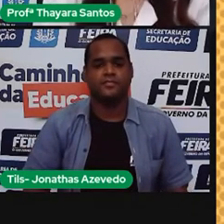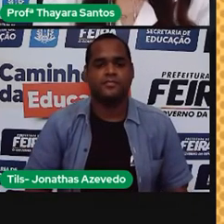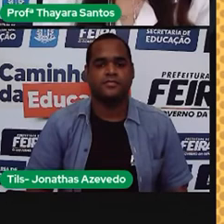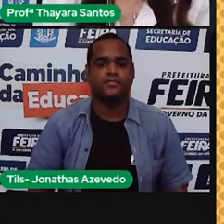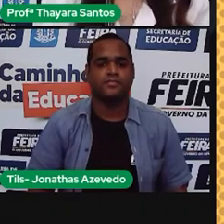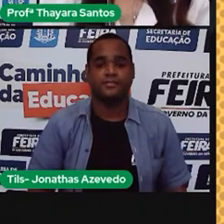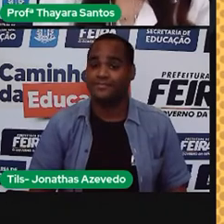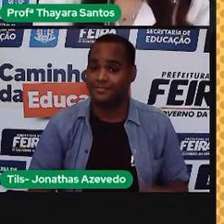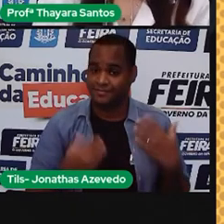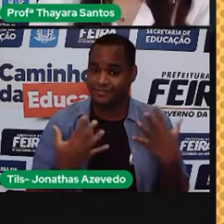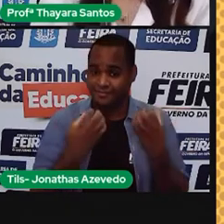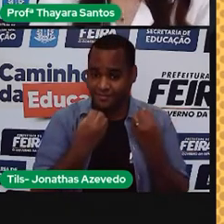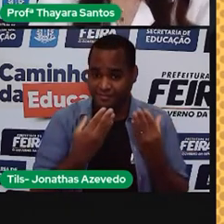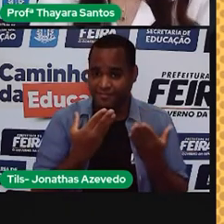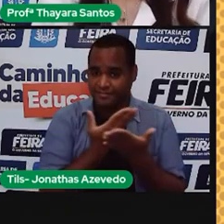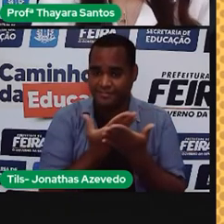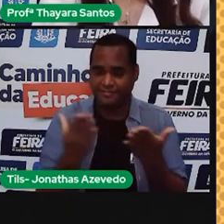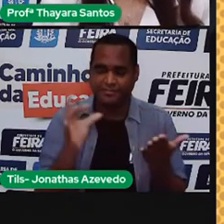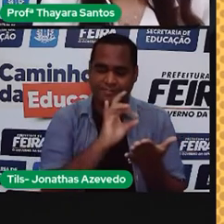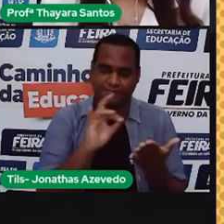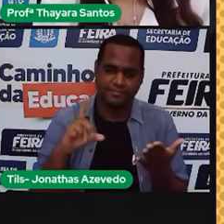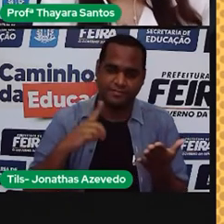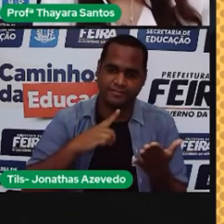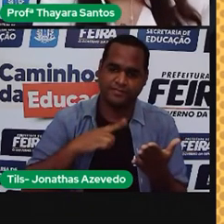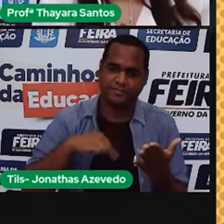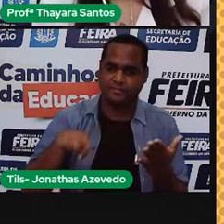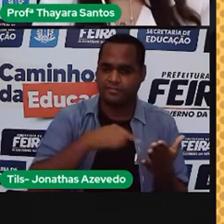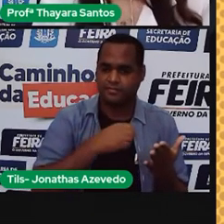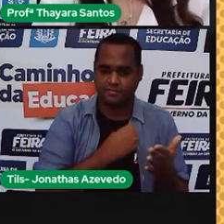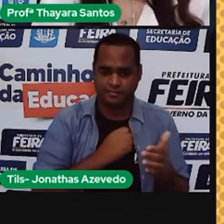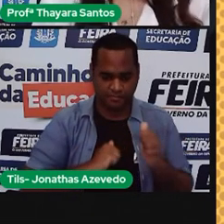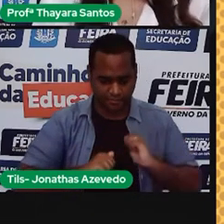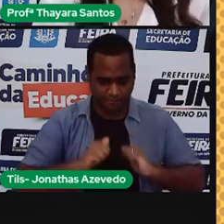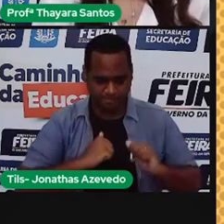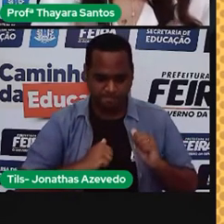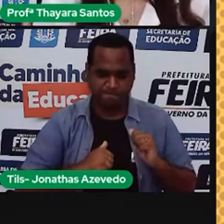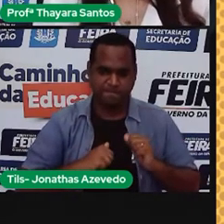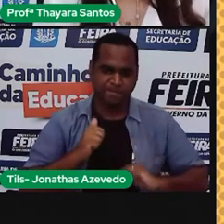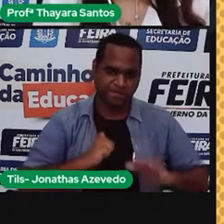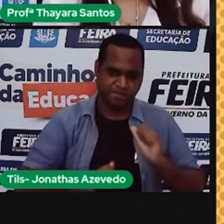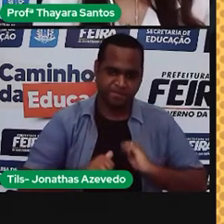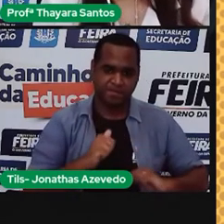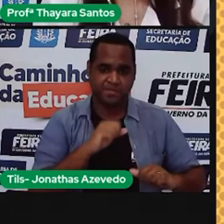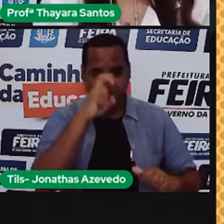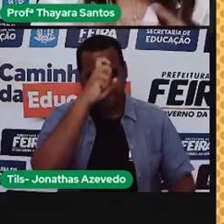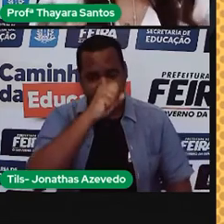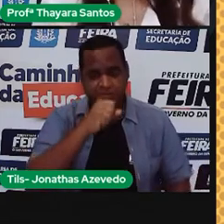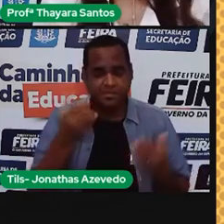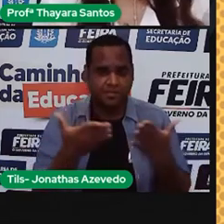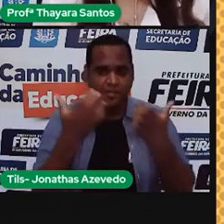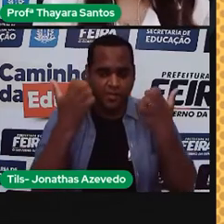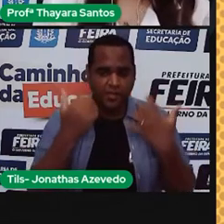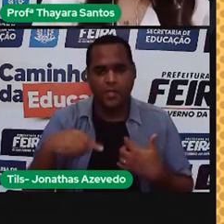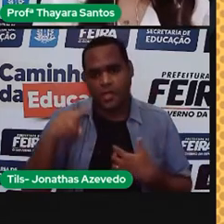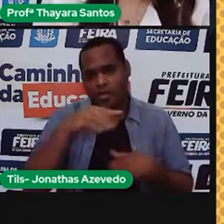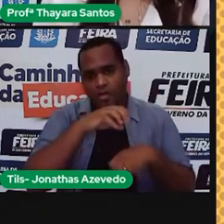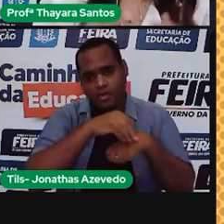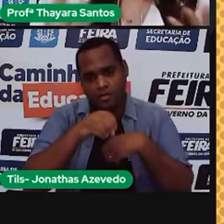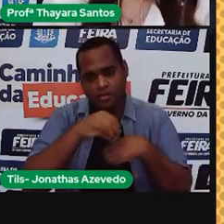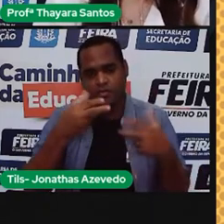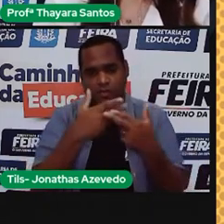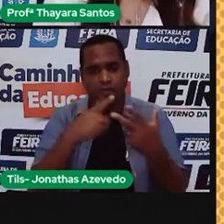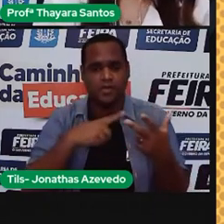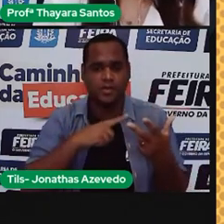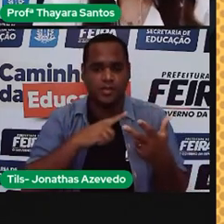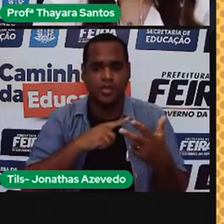Gente, eu espero que vocês tenham gostado do que a gente aprendeu hoje. Que foi muita informação e são coisas aí super atuais que têm